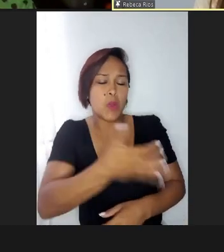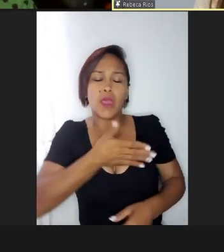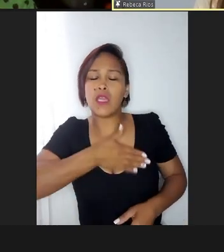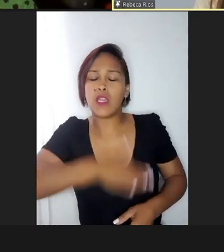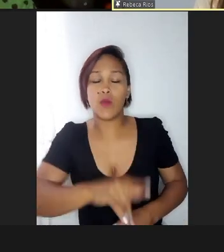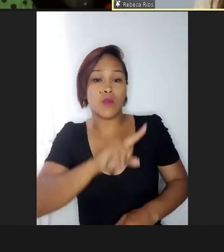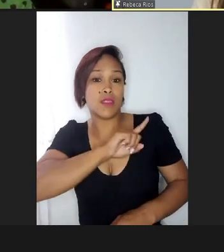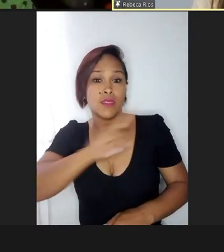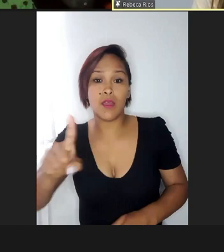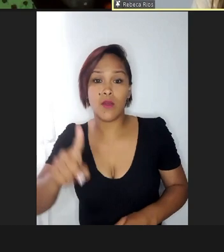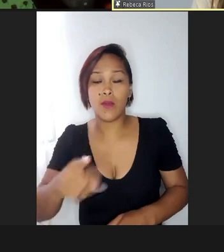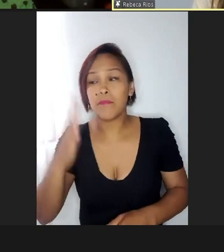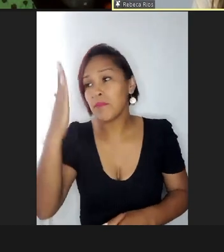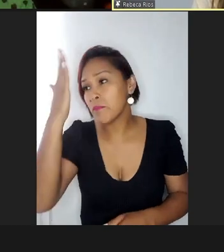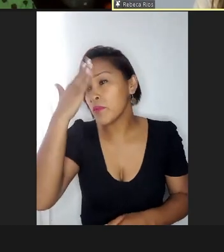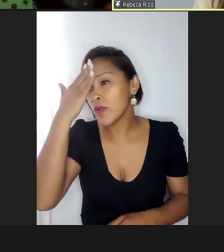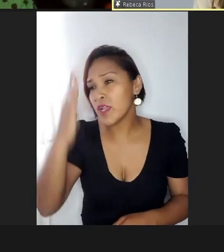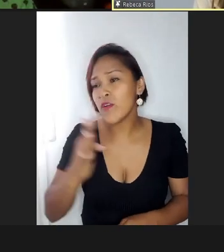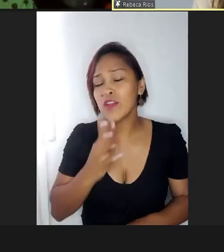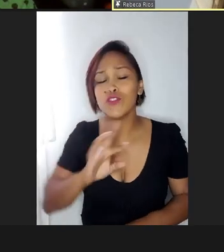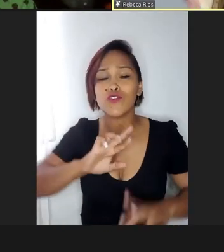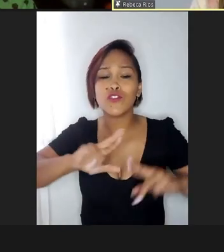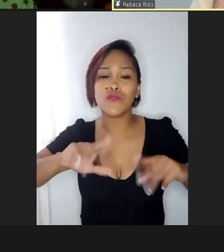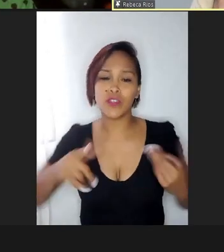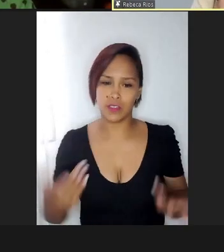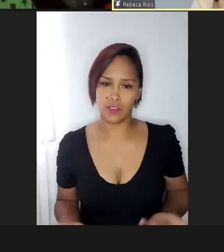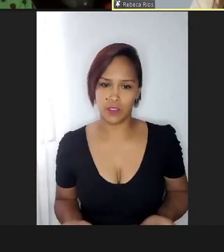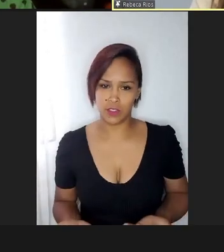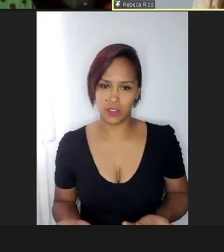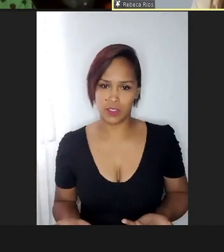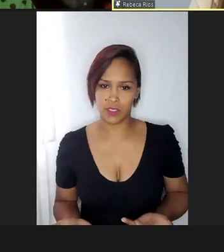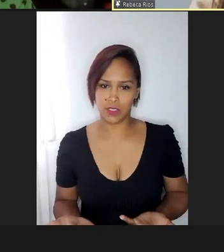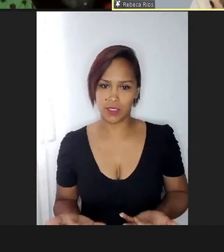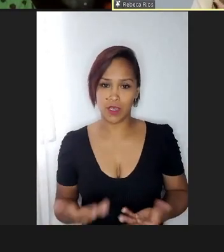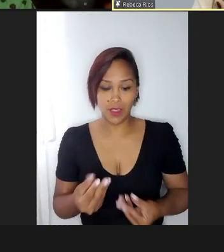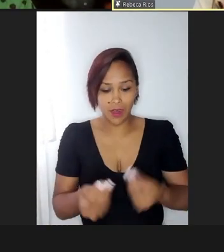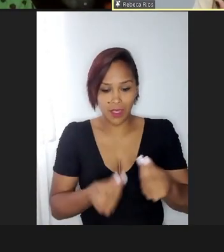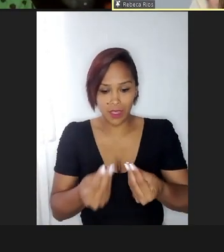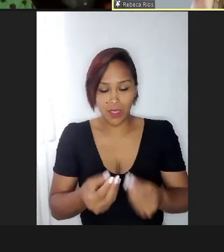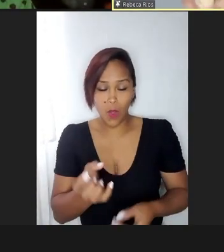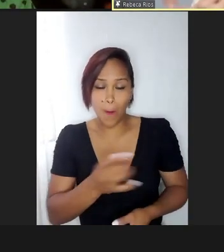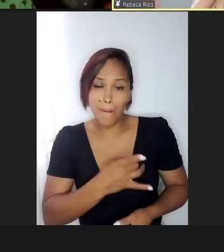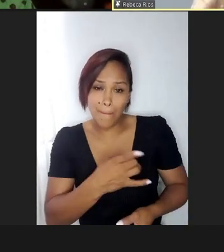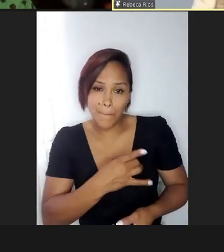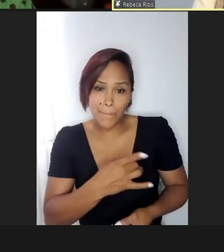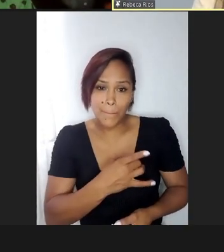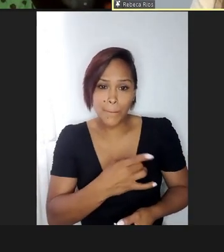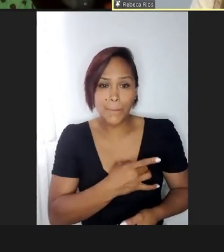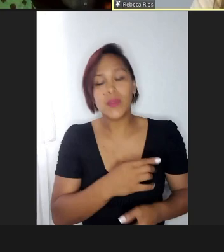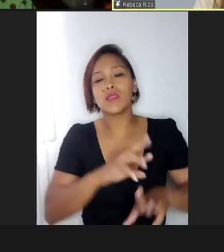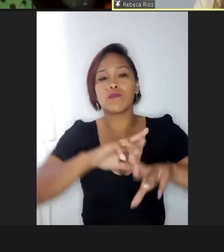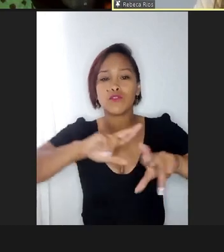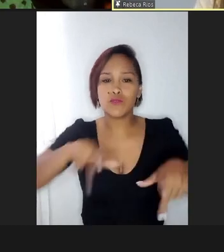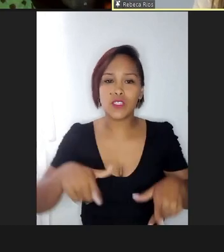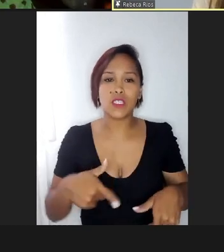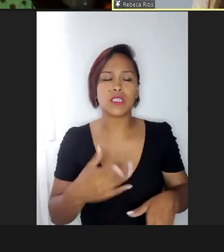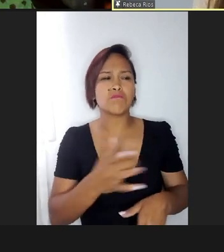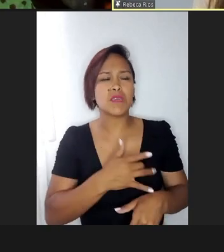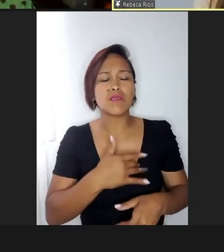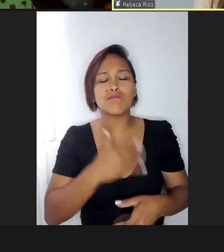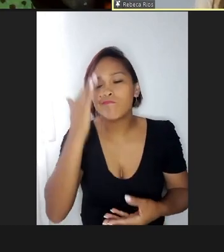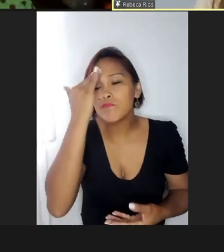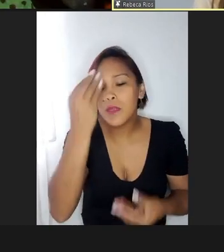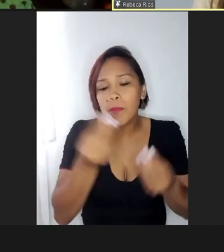ele de forma errada, ele tá tratando de forma com o seu medo, o medo ao diferente, o medo de não saber lidar com aquilo, de não saber